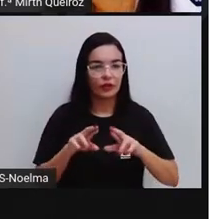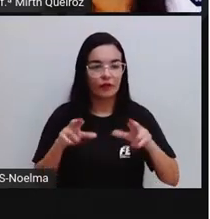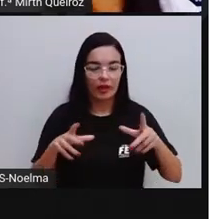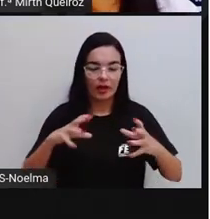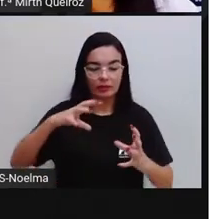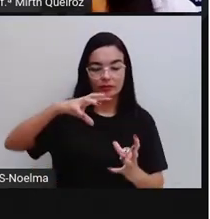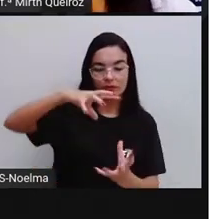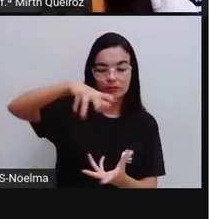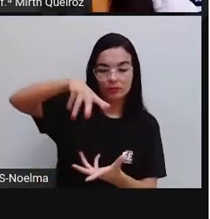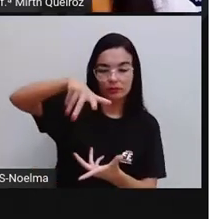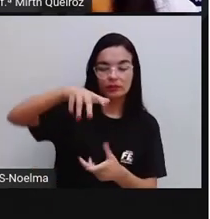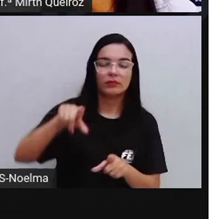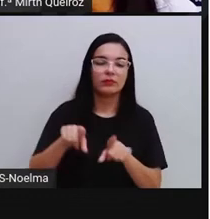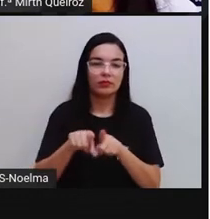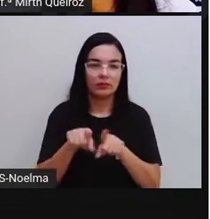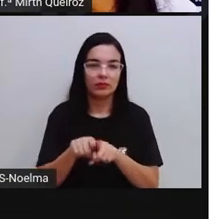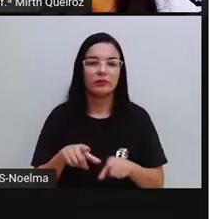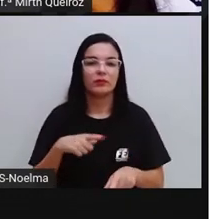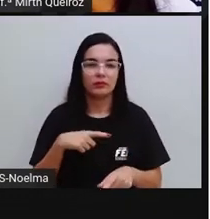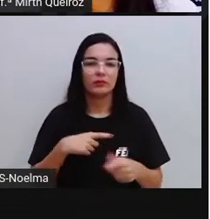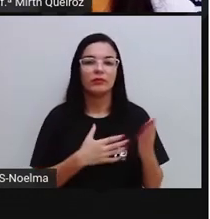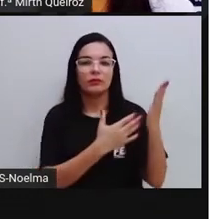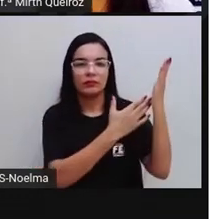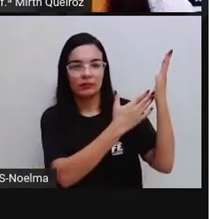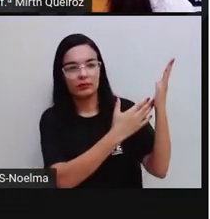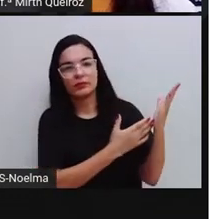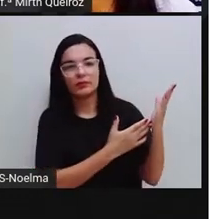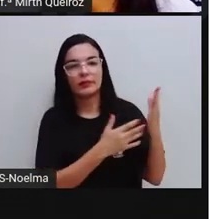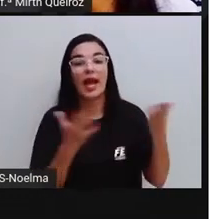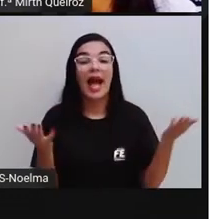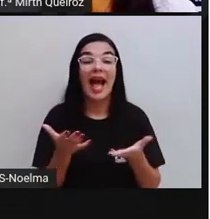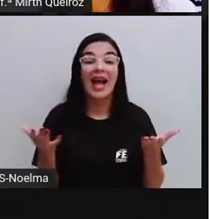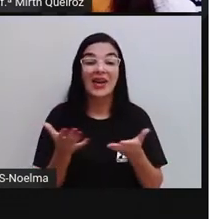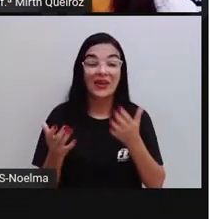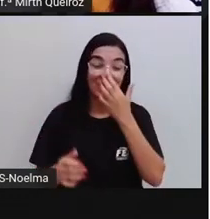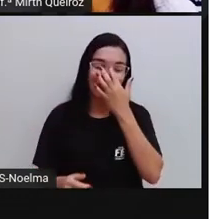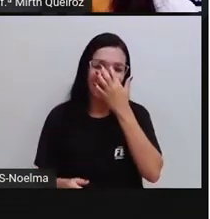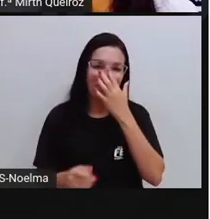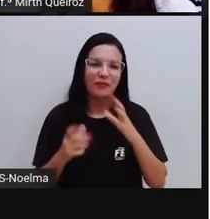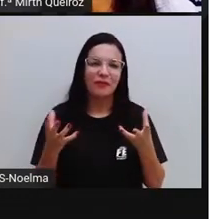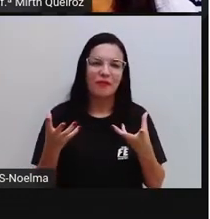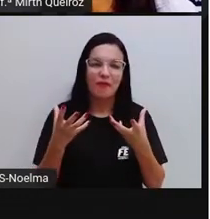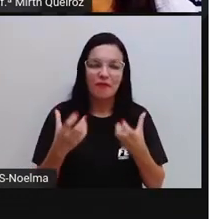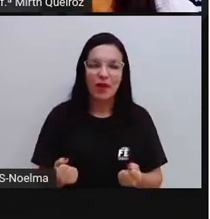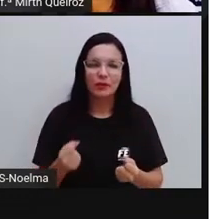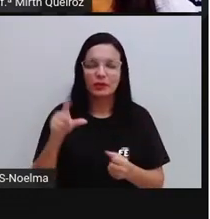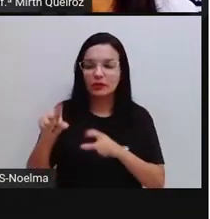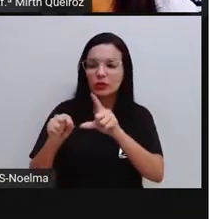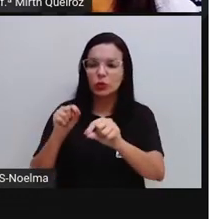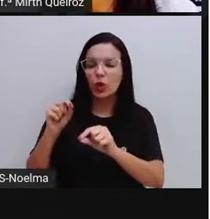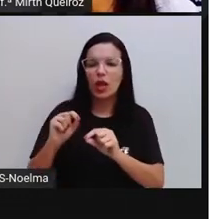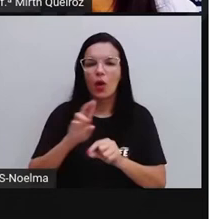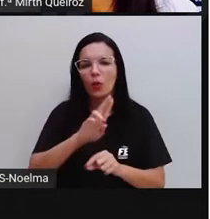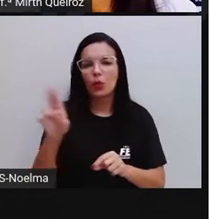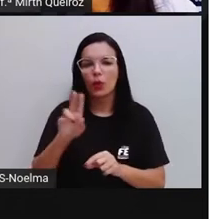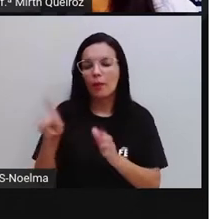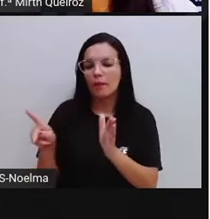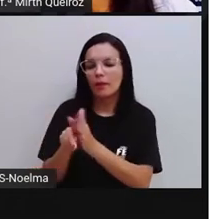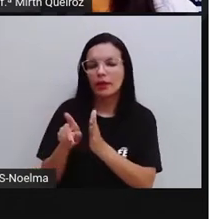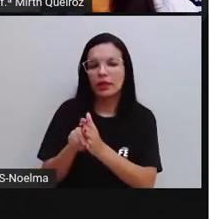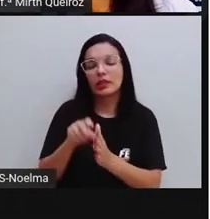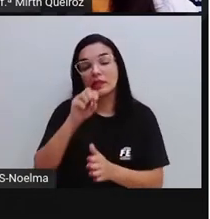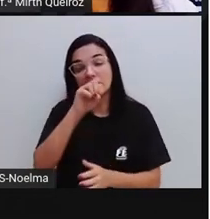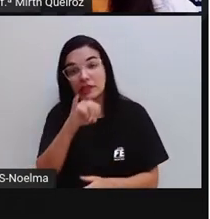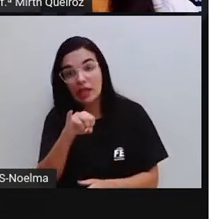da esfera, do cone, são corpos arredondados. Então, vamos classificar essas figuras? Qual ou